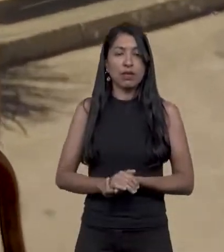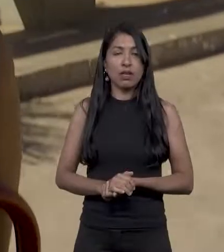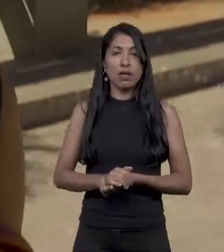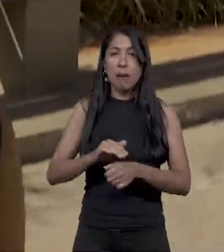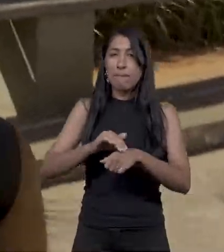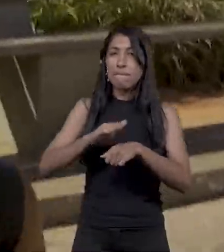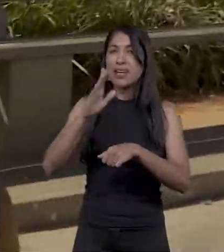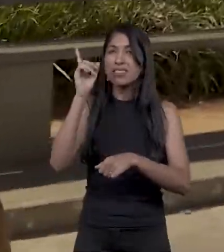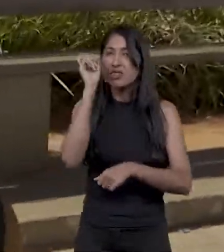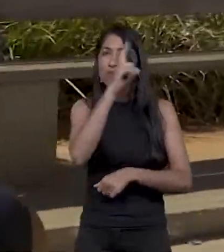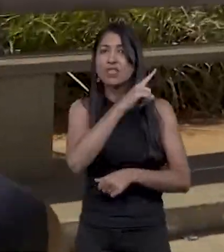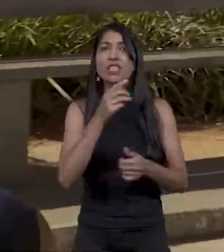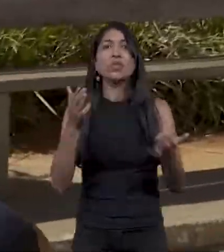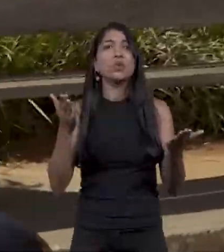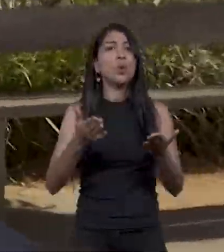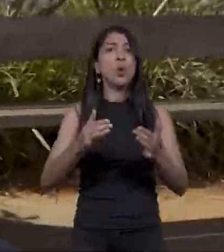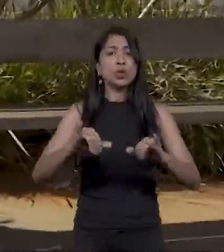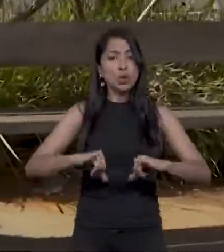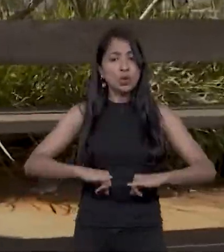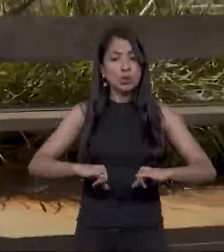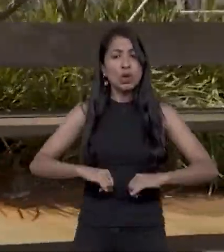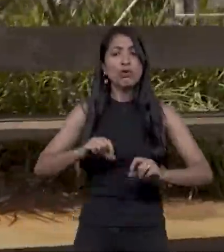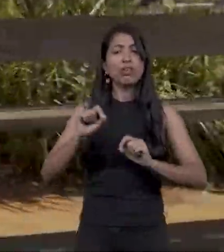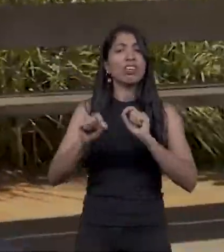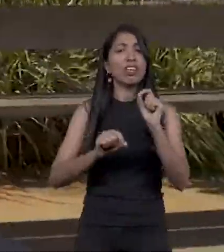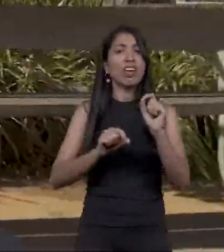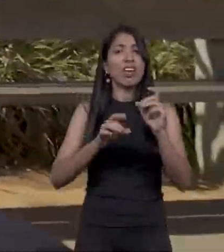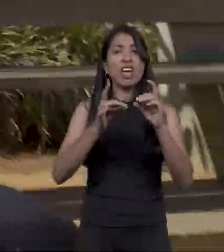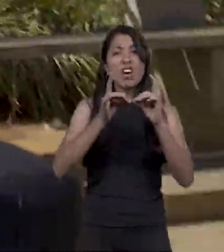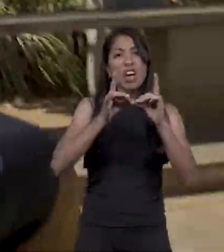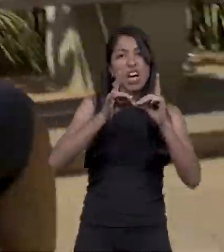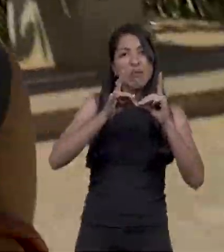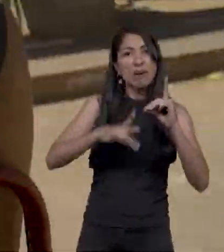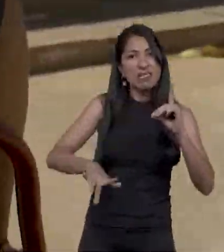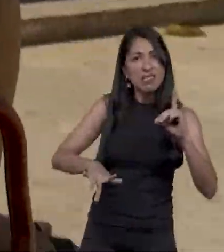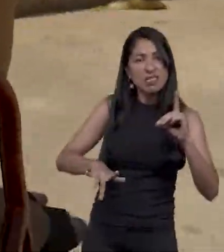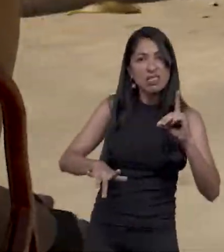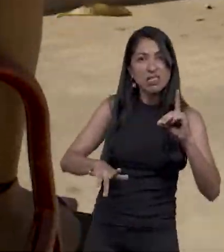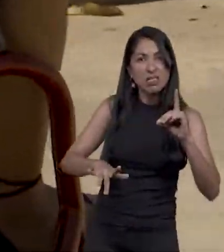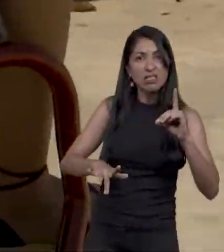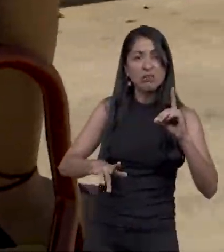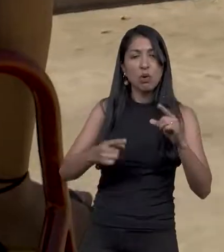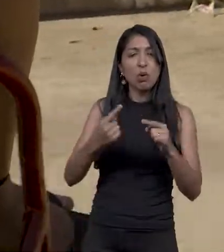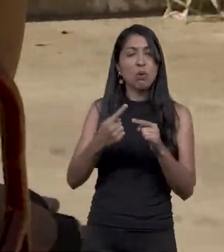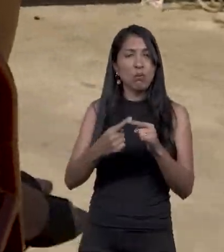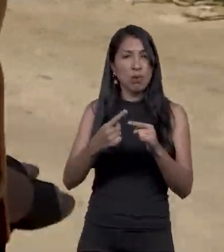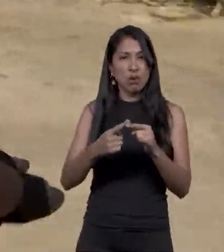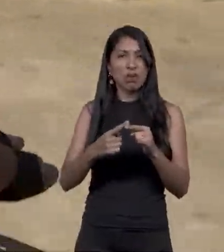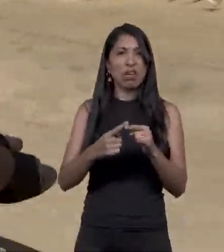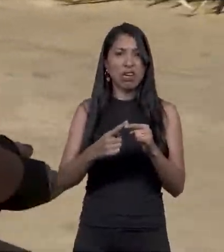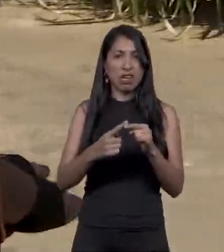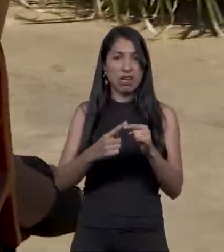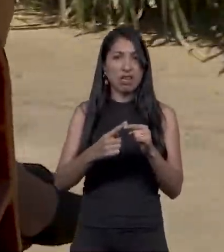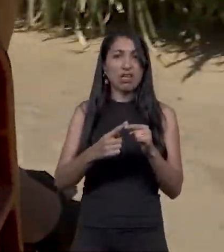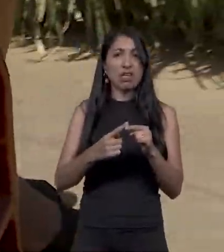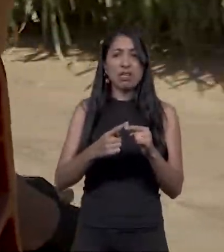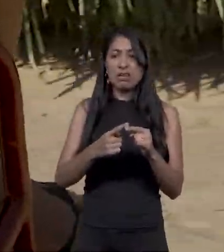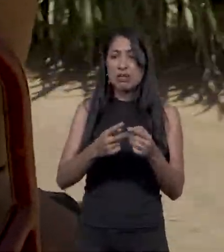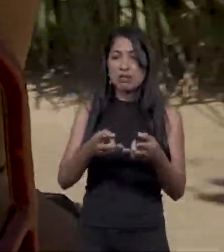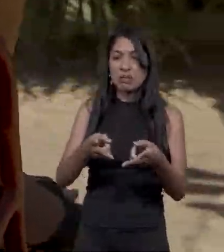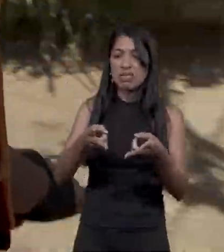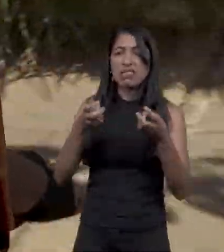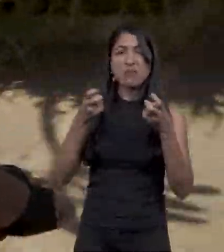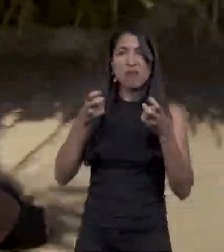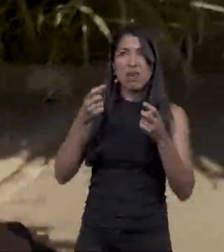O mais difícil para mulheres hoje, quem mais sofre com deficiência é o capacitismo, são as mulheres. Porque além de a gente der a deficiência na cabeça das